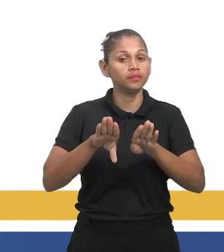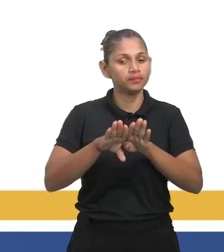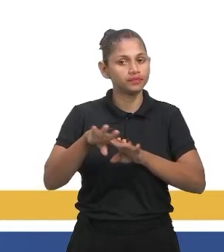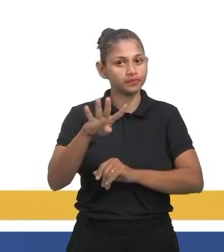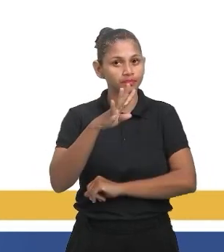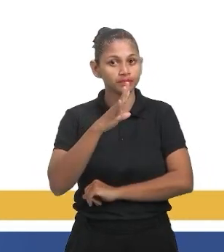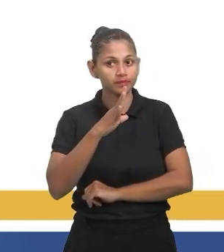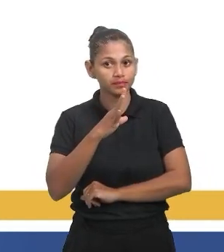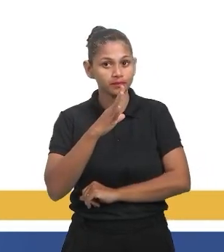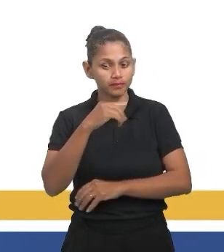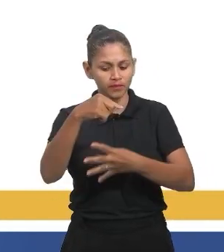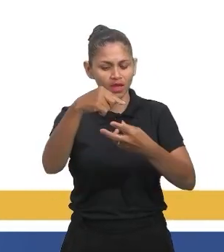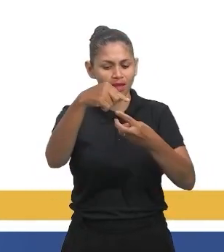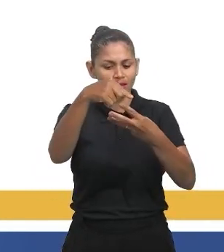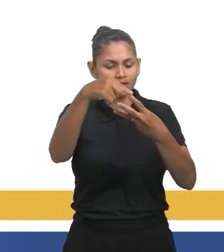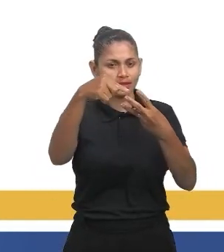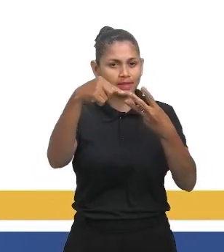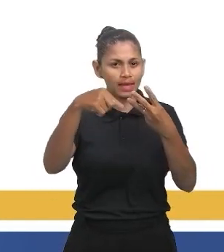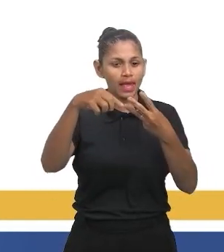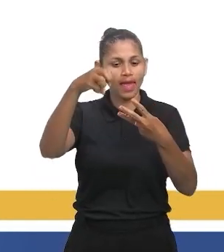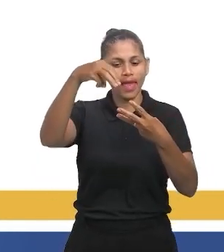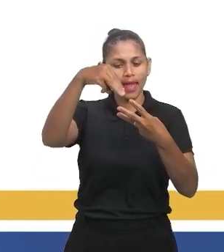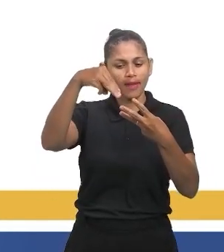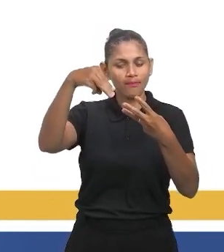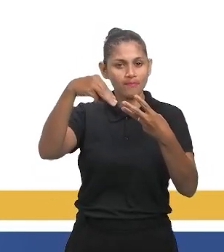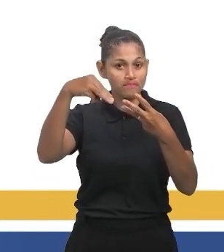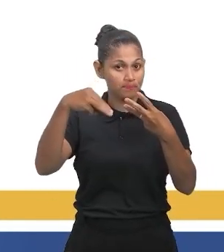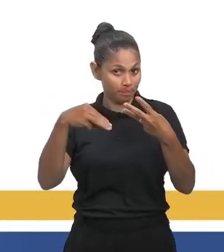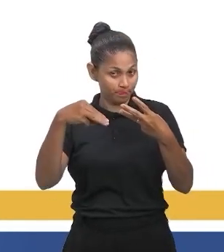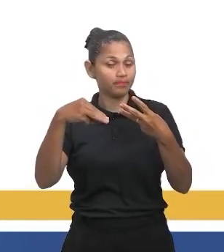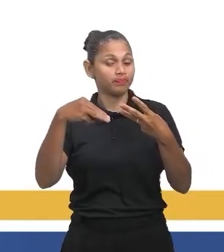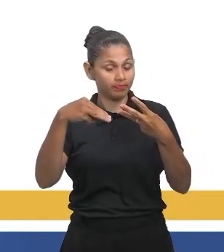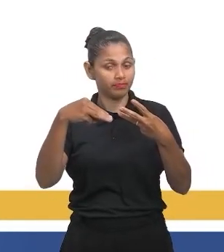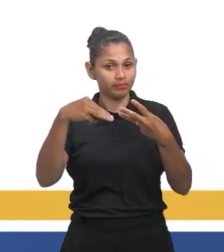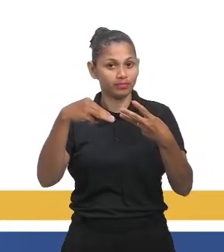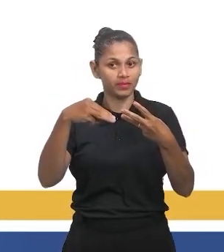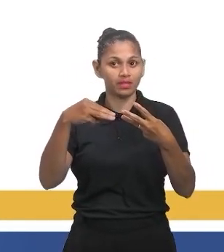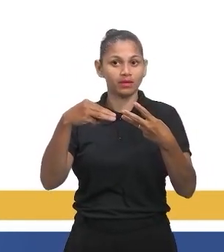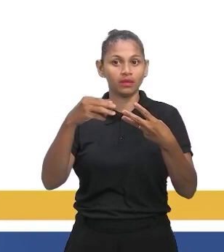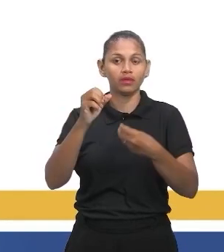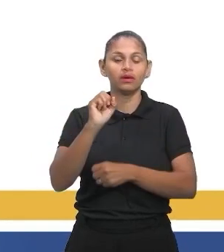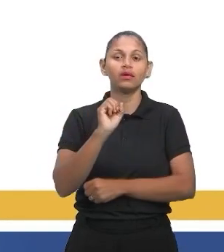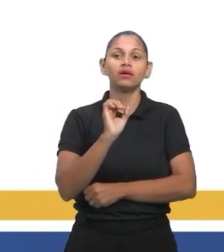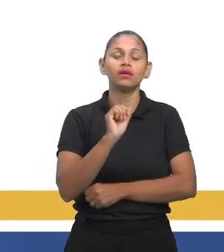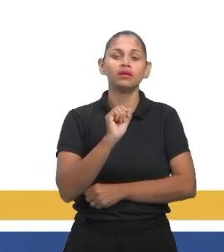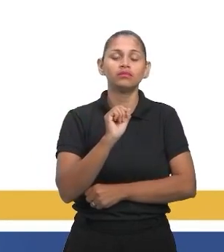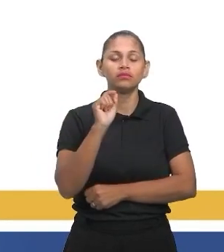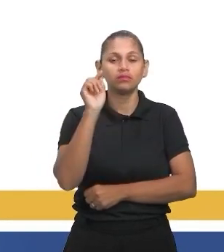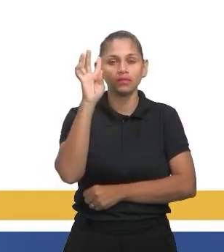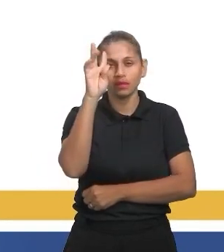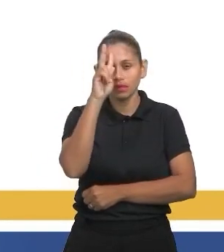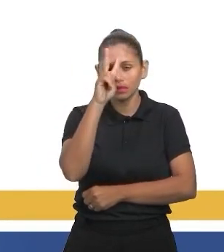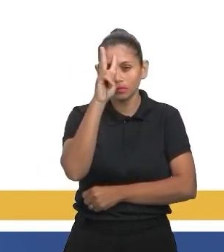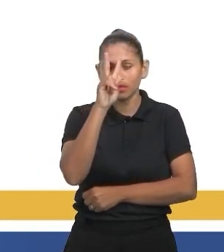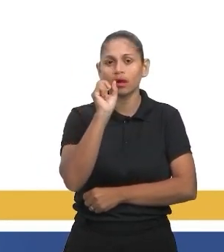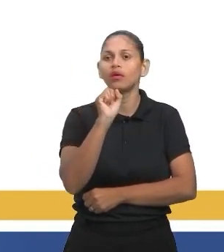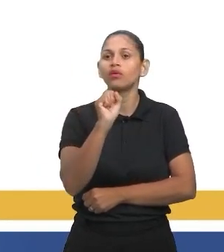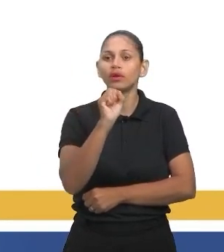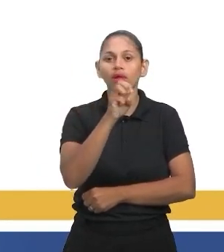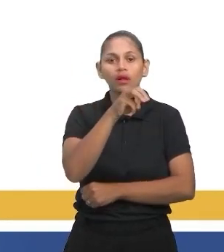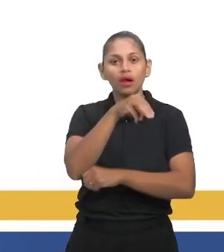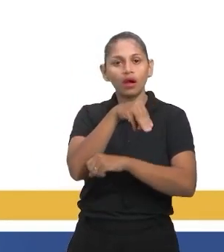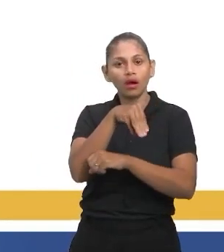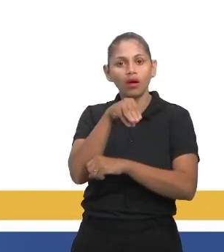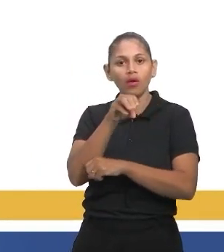famoso trio MMM. É o nosso 3M, que é o quê? Lembrar que a moda